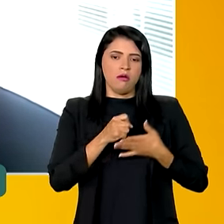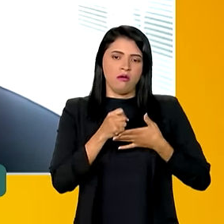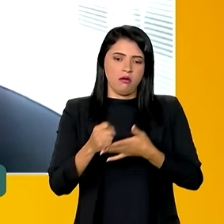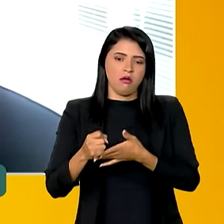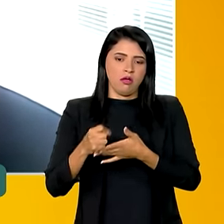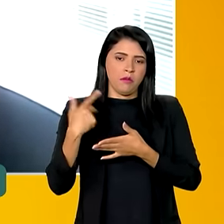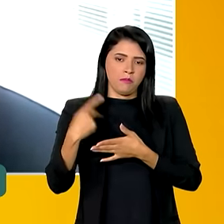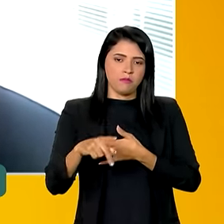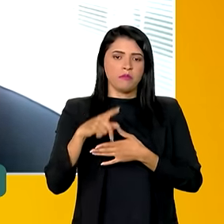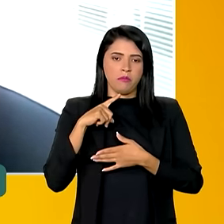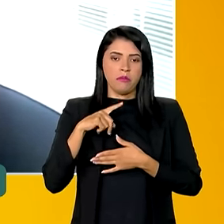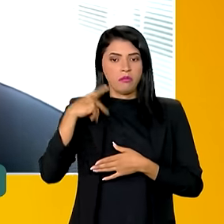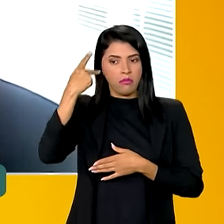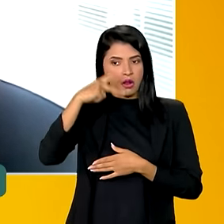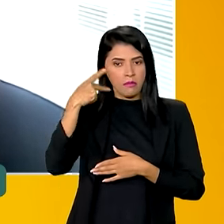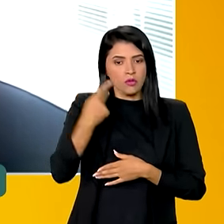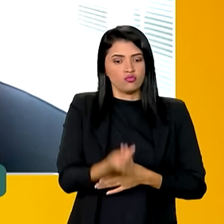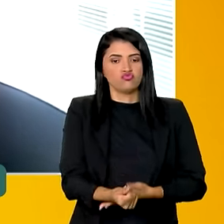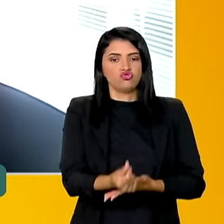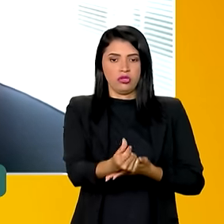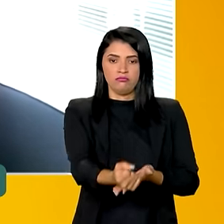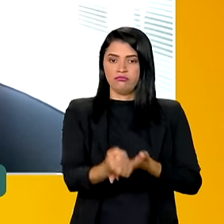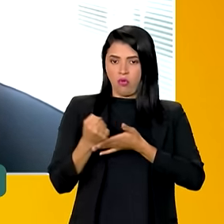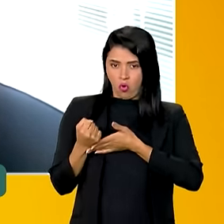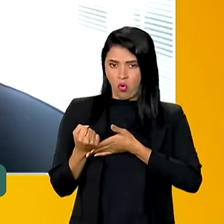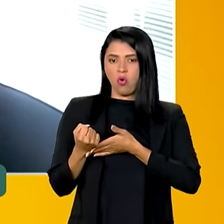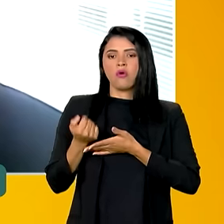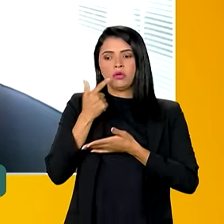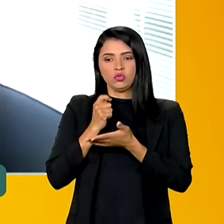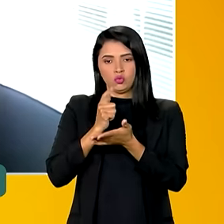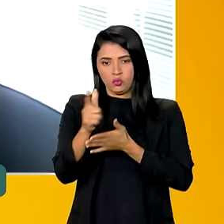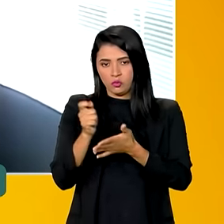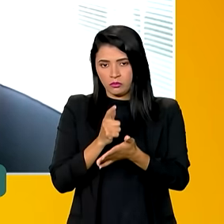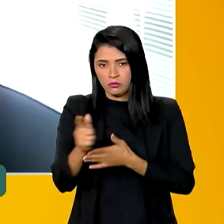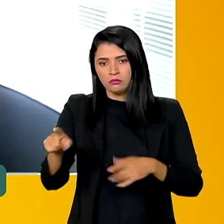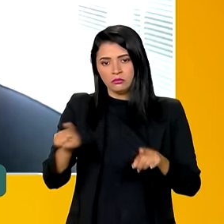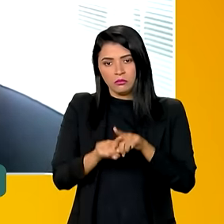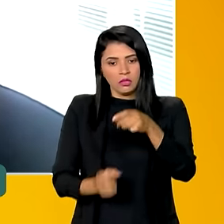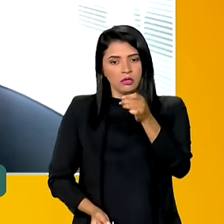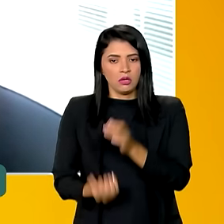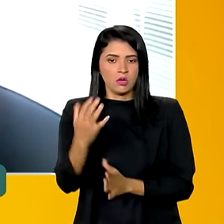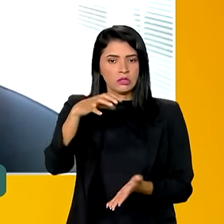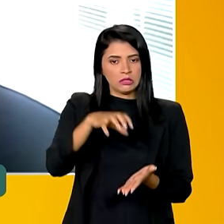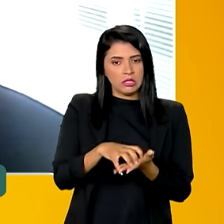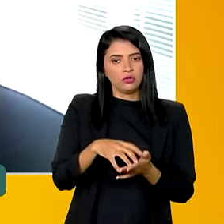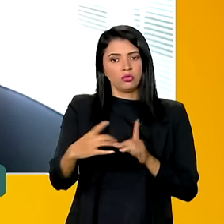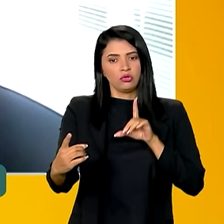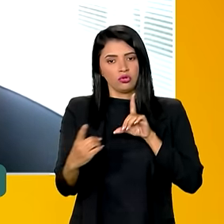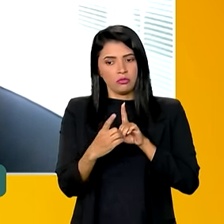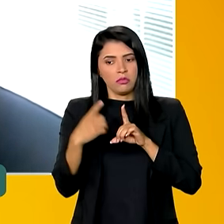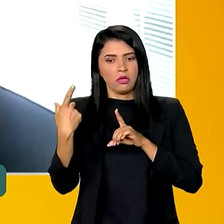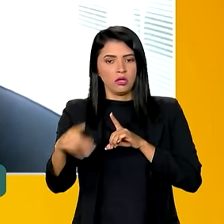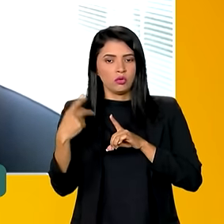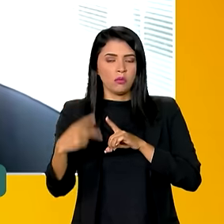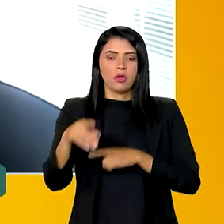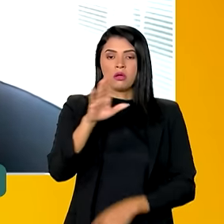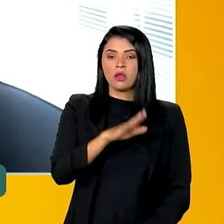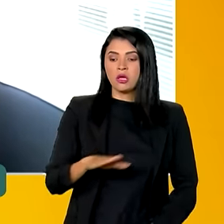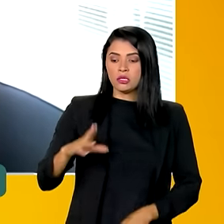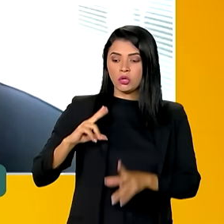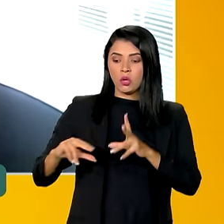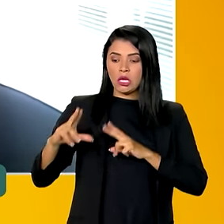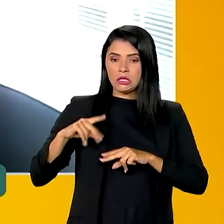por uma ação parlamentar. Também estamos fazendo centros de atendimento integrado para crianças e adolescentes